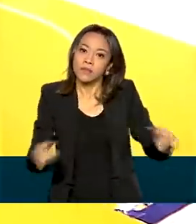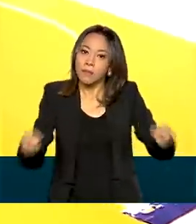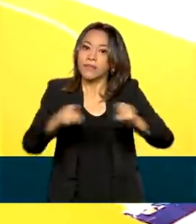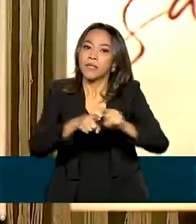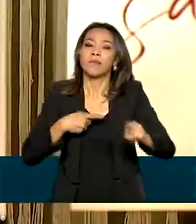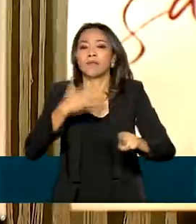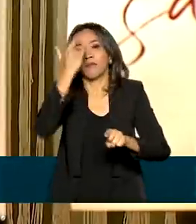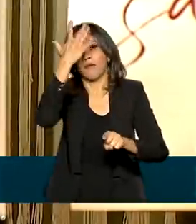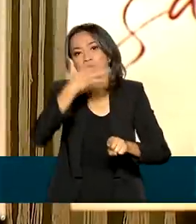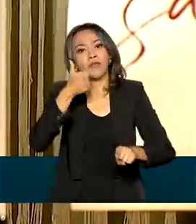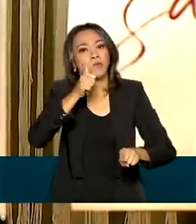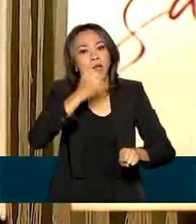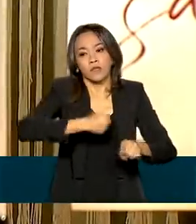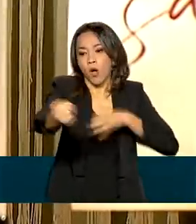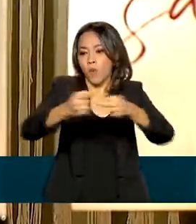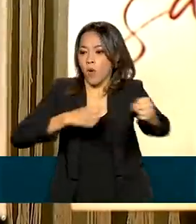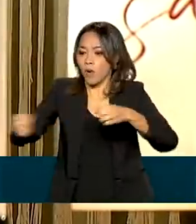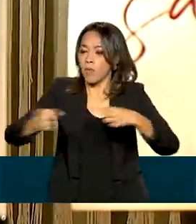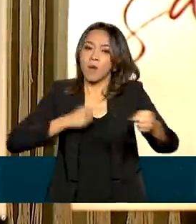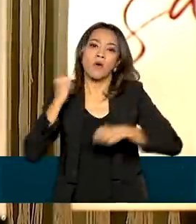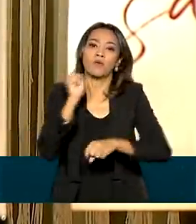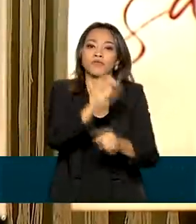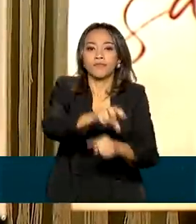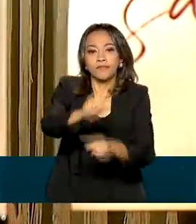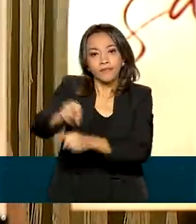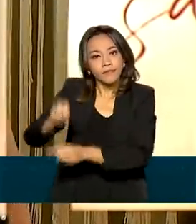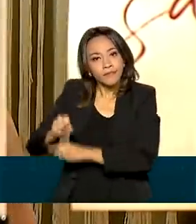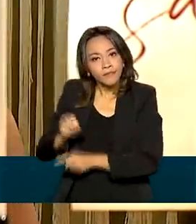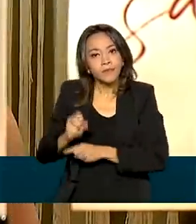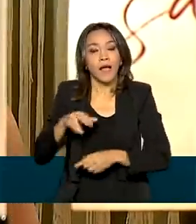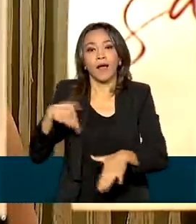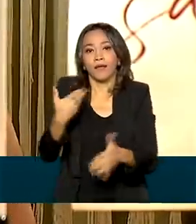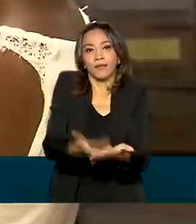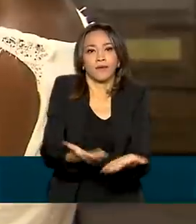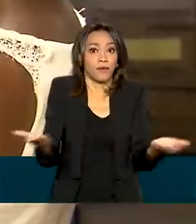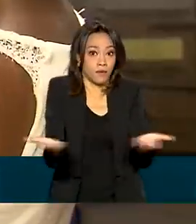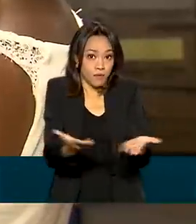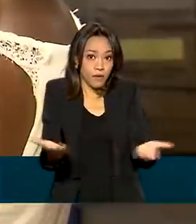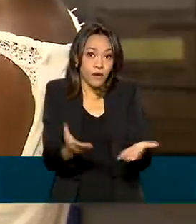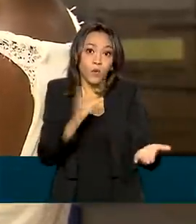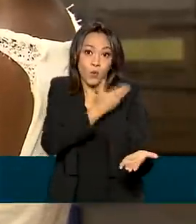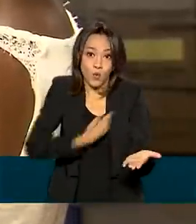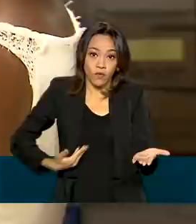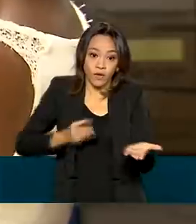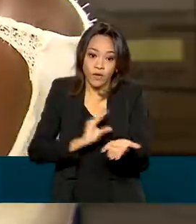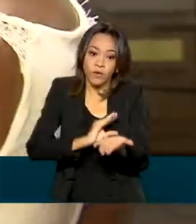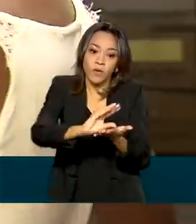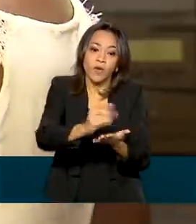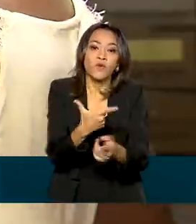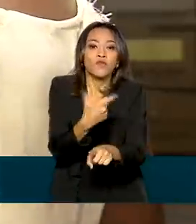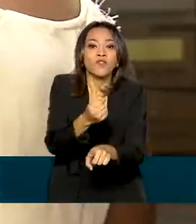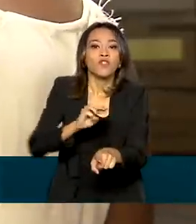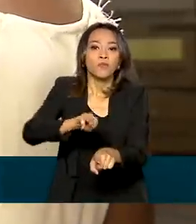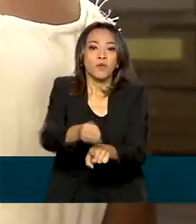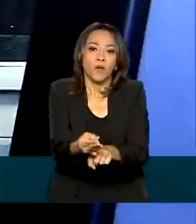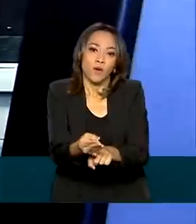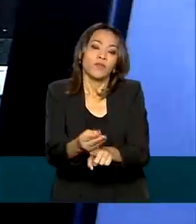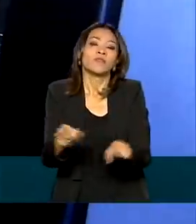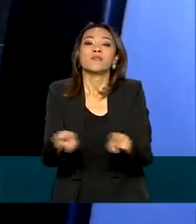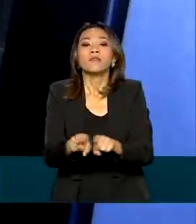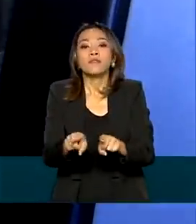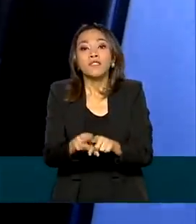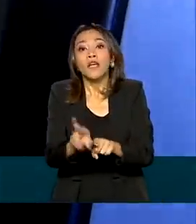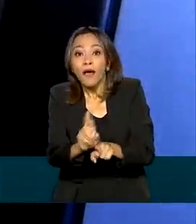a inserção no mercado de trabalho. Até agora o governo investiu 20 milhões de reais e 30 mil